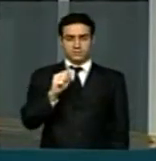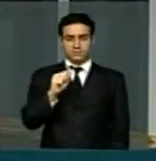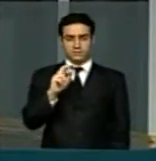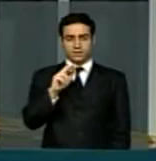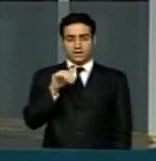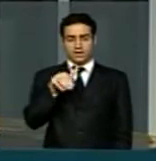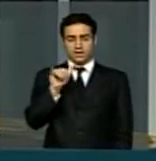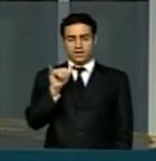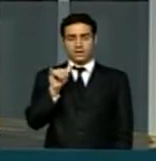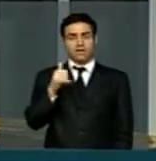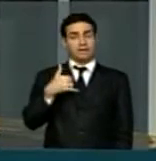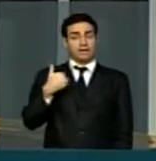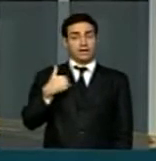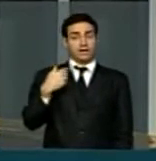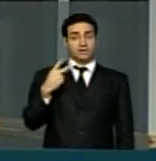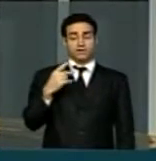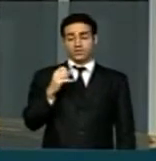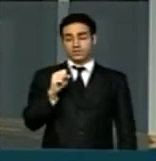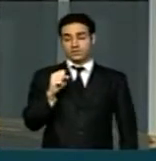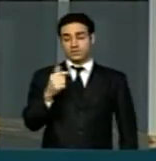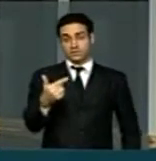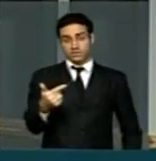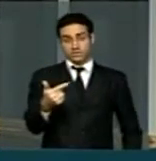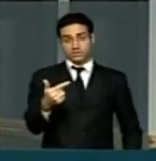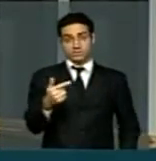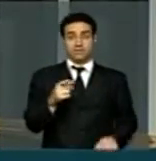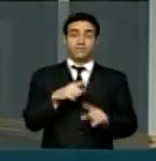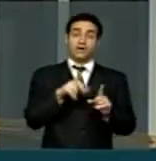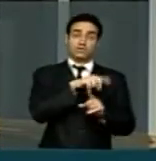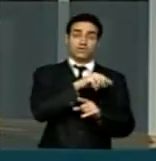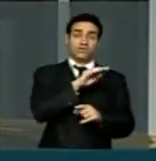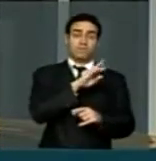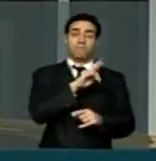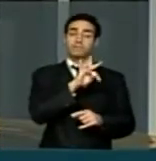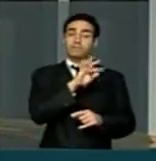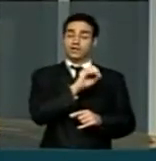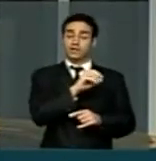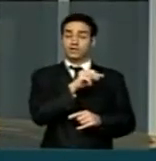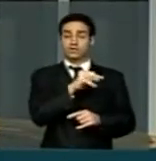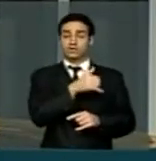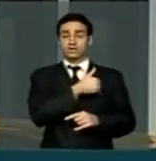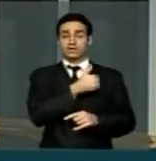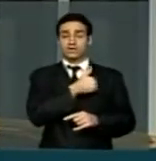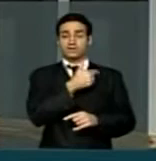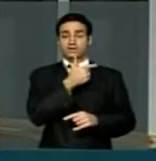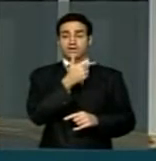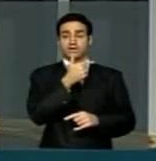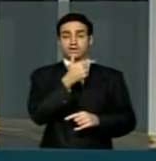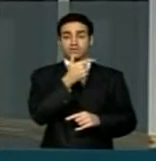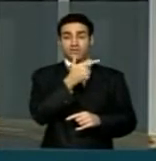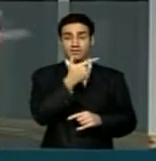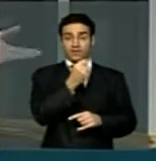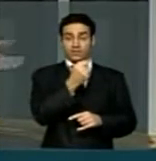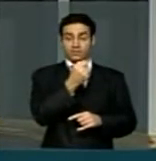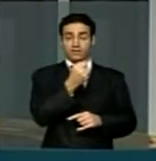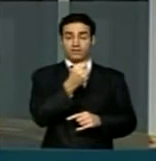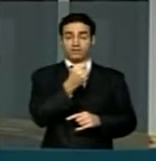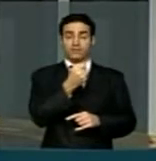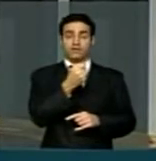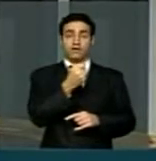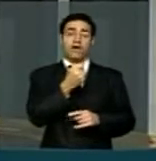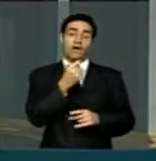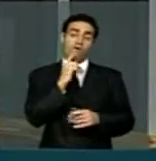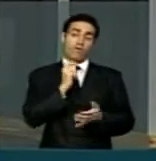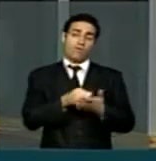anos, enquanto o Ayres Brito, com 70 anos, estão mandando aposentar. E o Peluso,